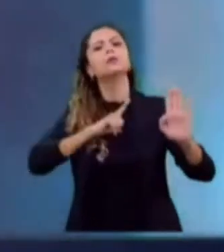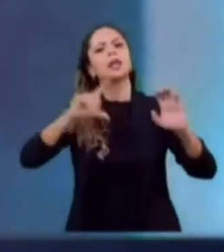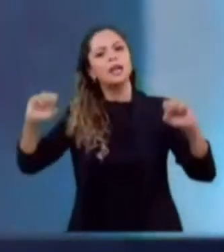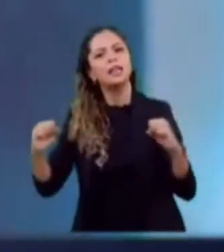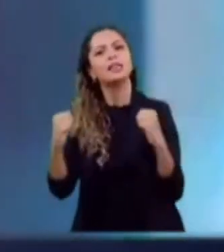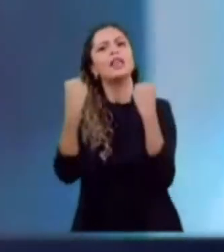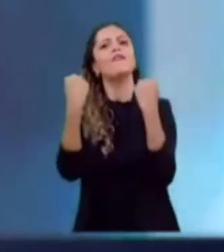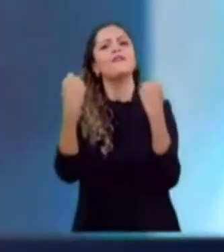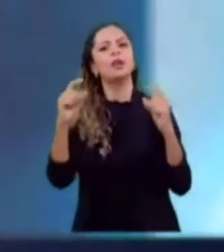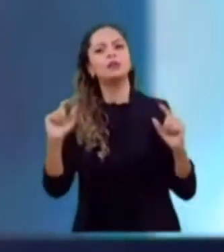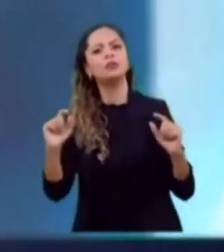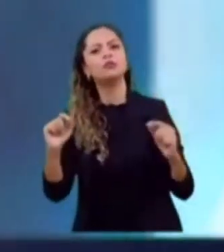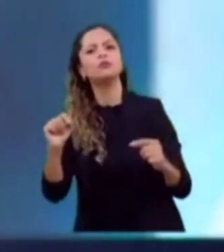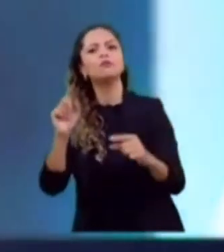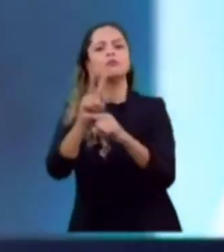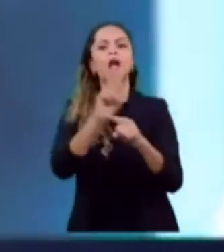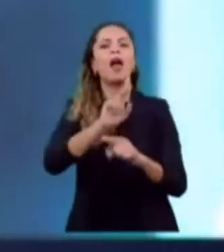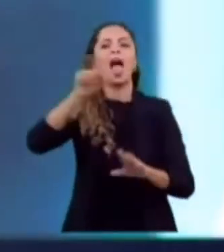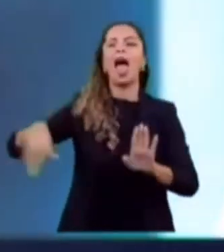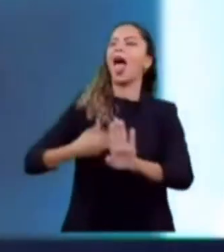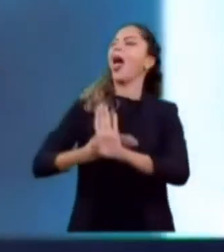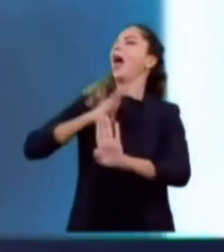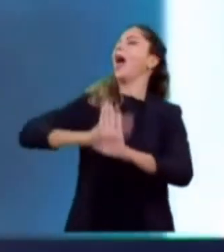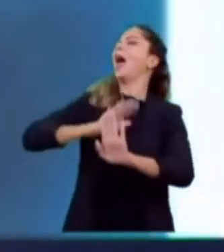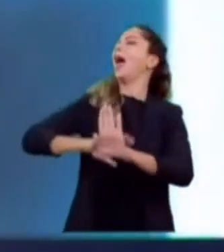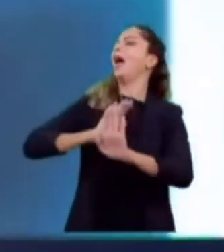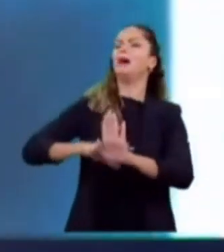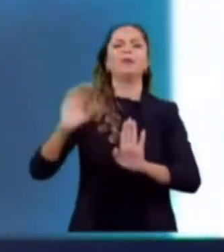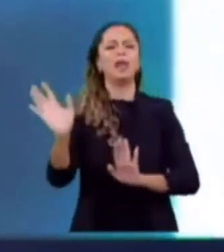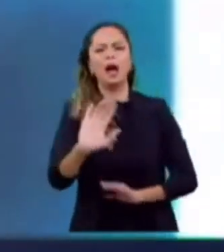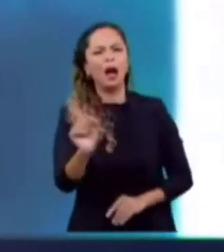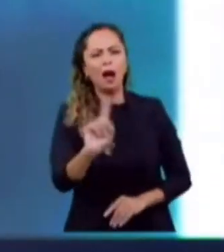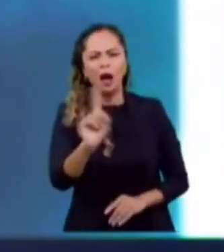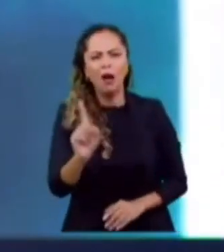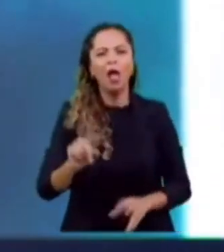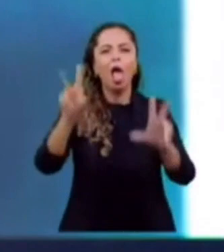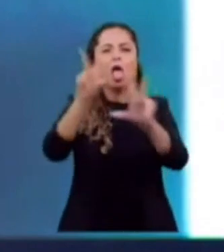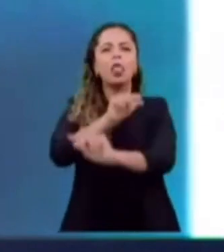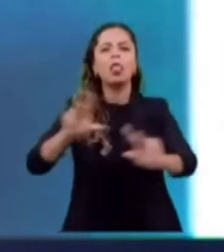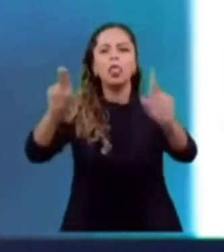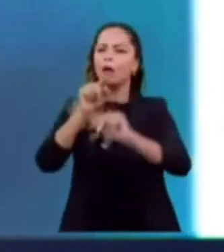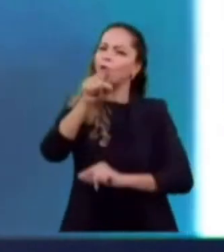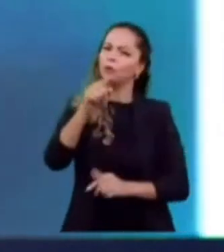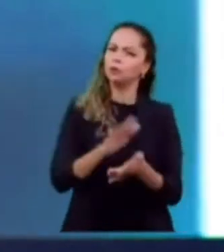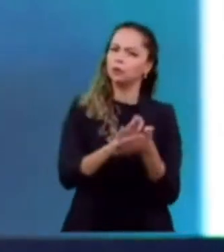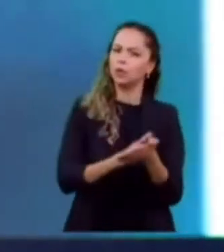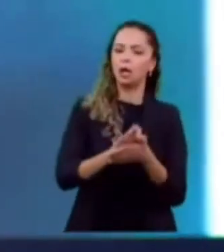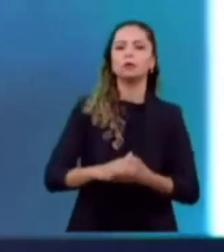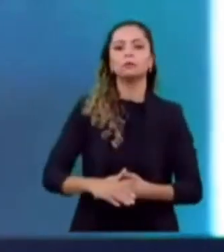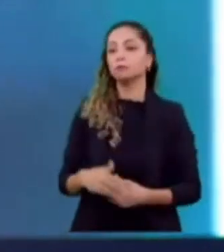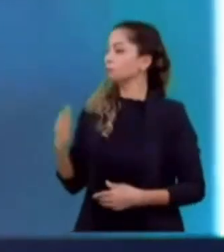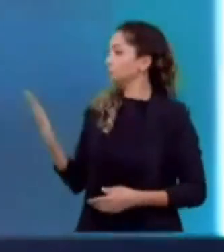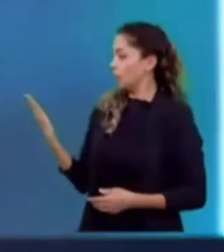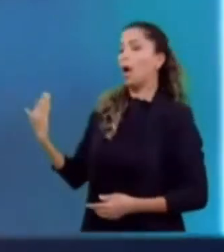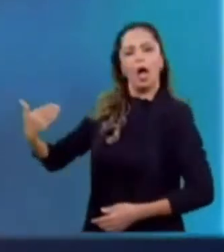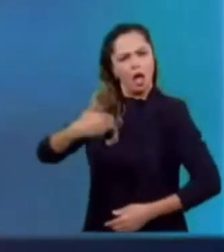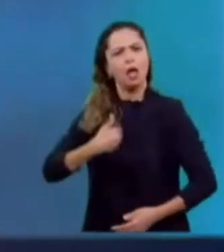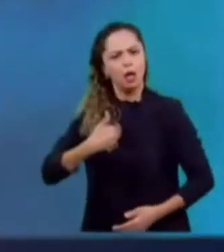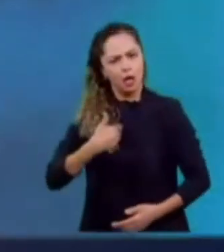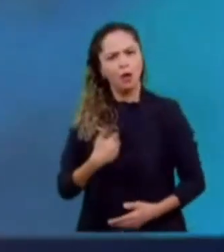mascaramentos, sem subterfúgios, sem querer enganar você. Eu sou o candidato do 14.